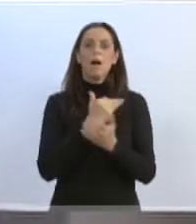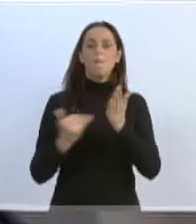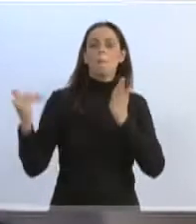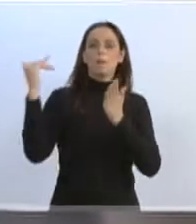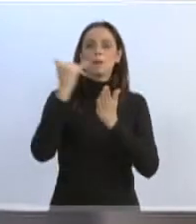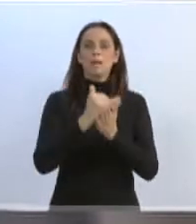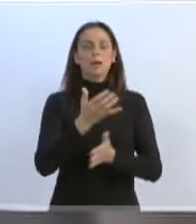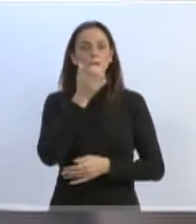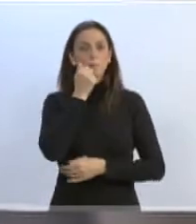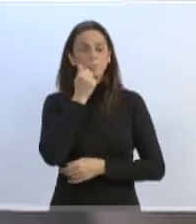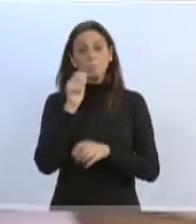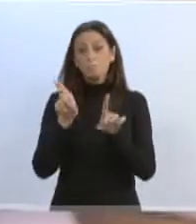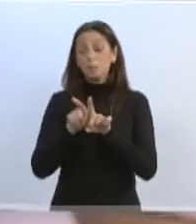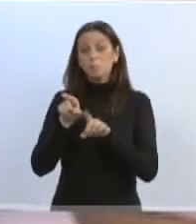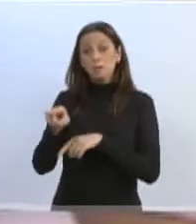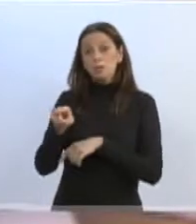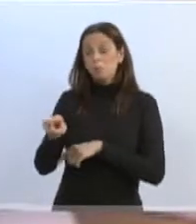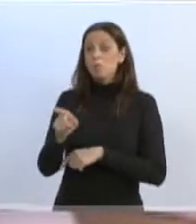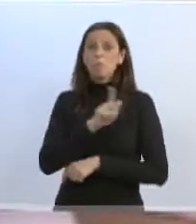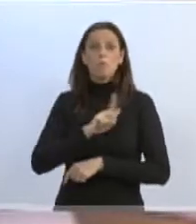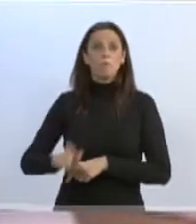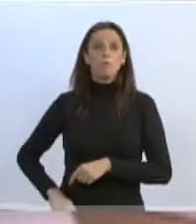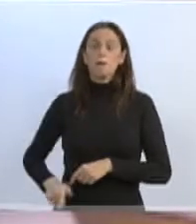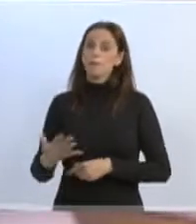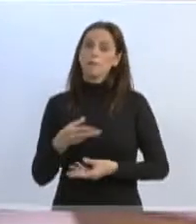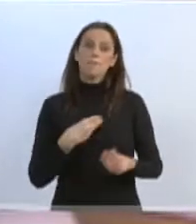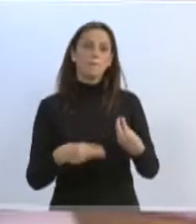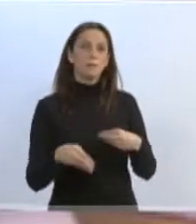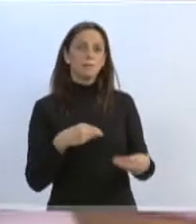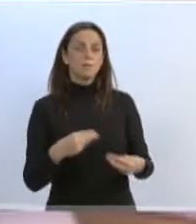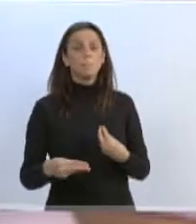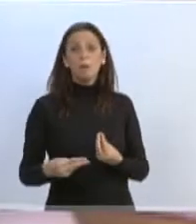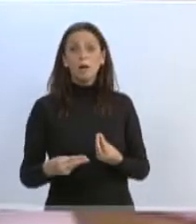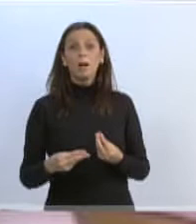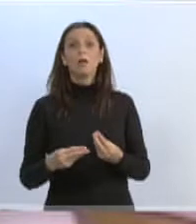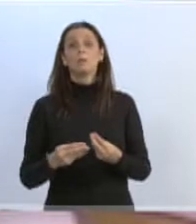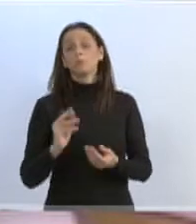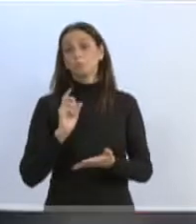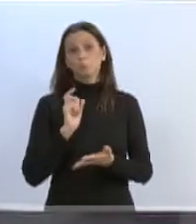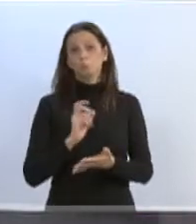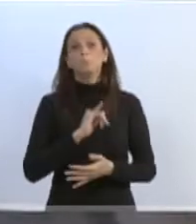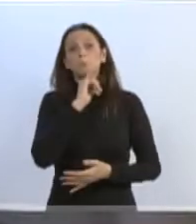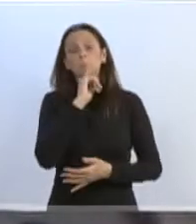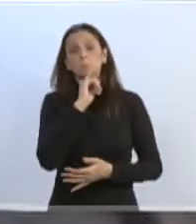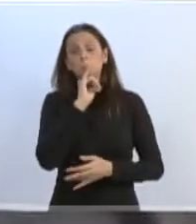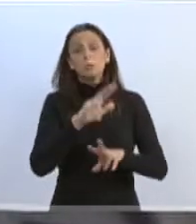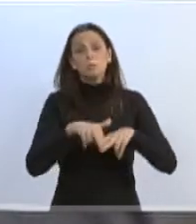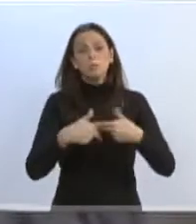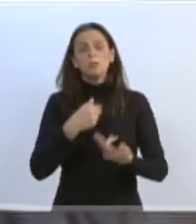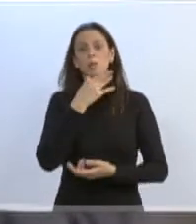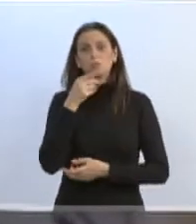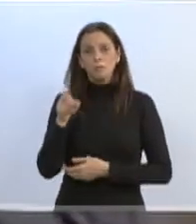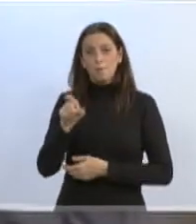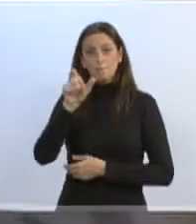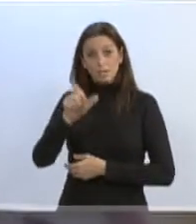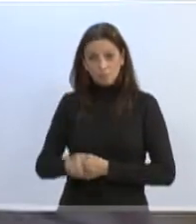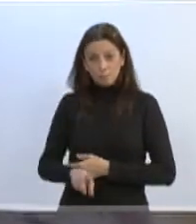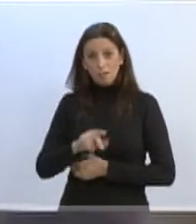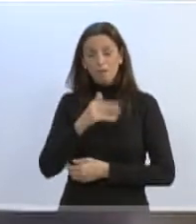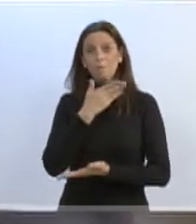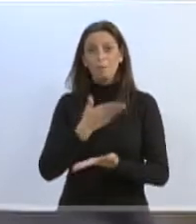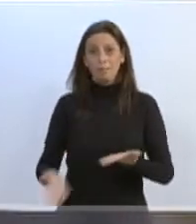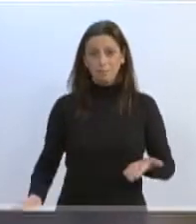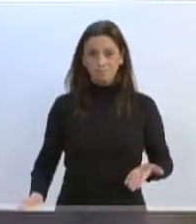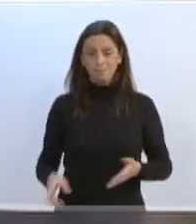ceder a carga tributária, então, onde está se pensando em tirar? Basicamente, se tira do trabalhador. Eu acho que a ideia, se você